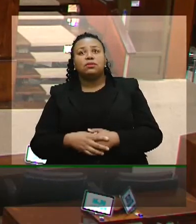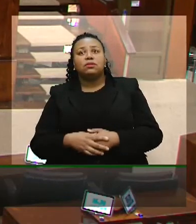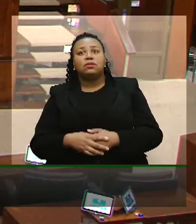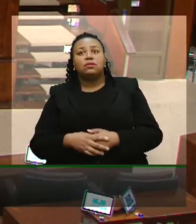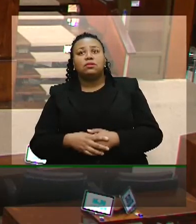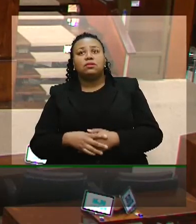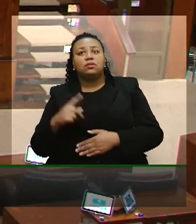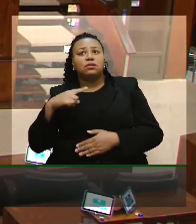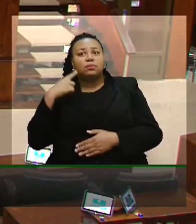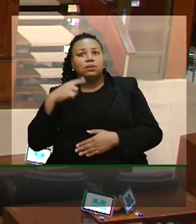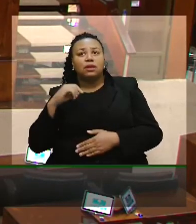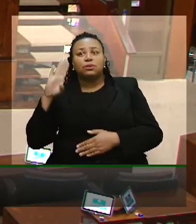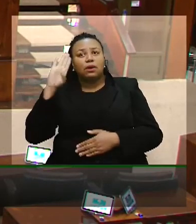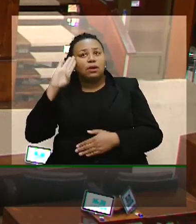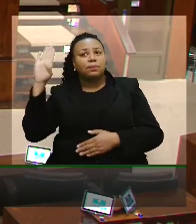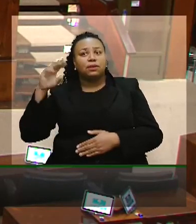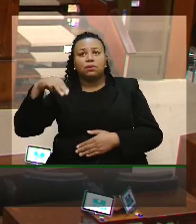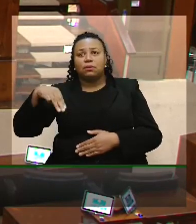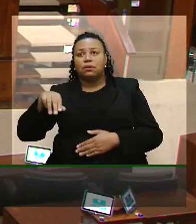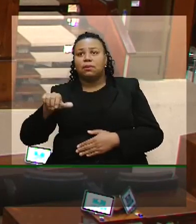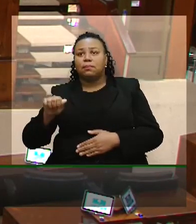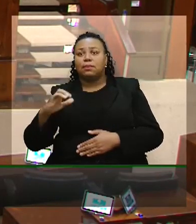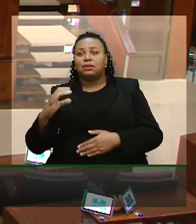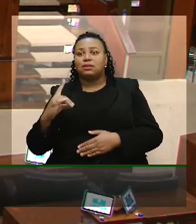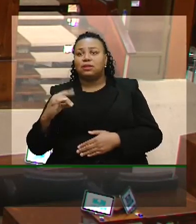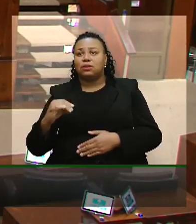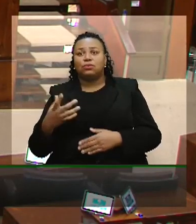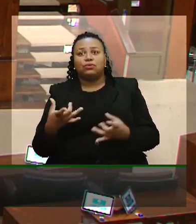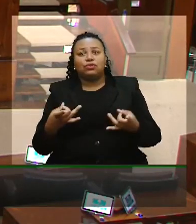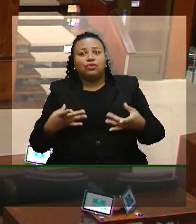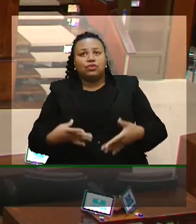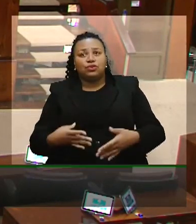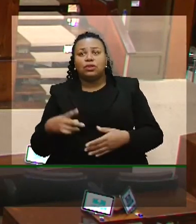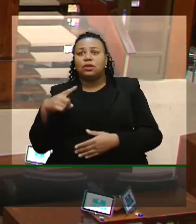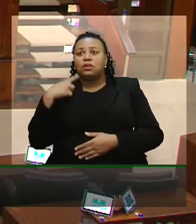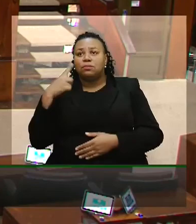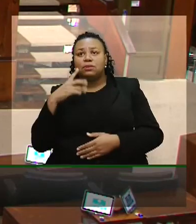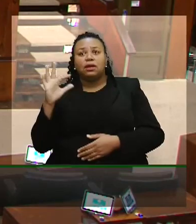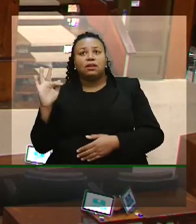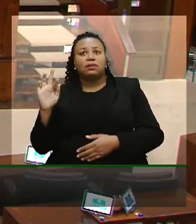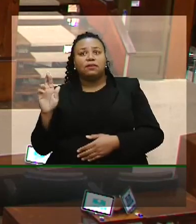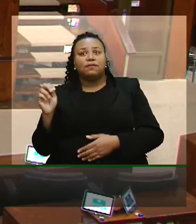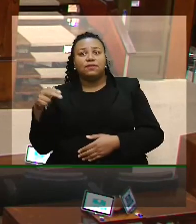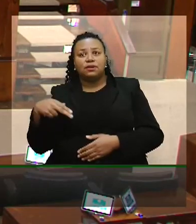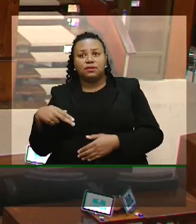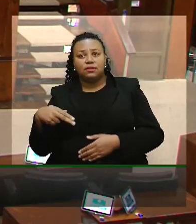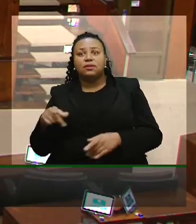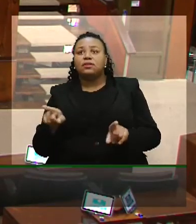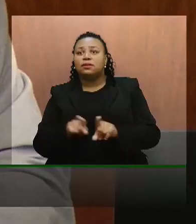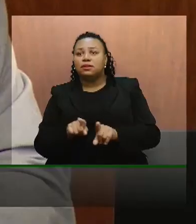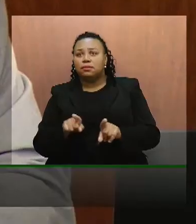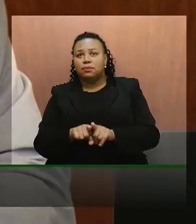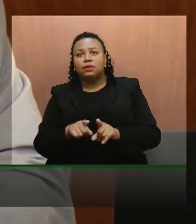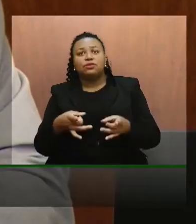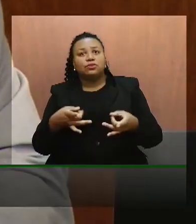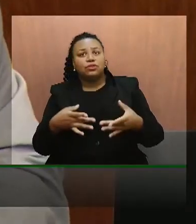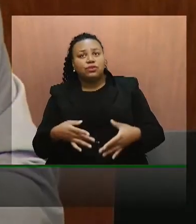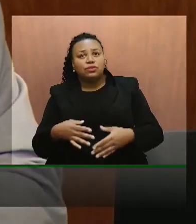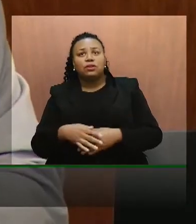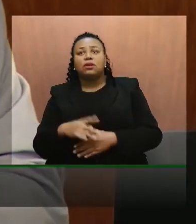deputado capitão Macedo desiste deputada Fran Somense também desiste